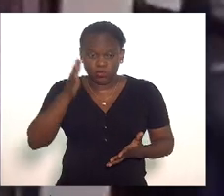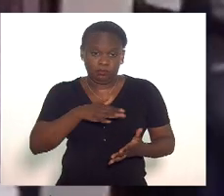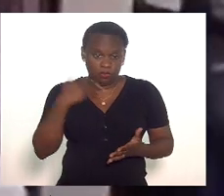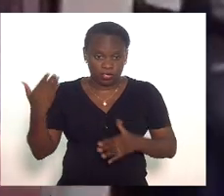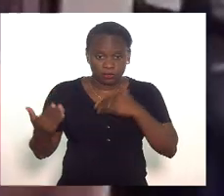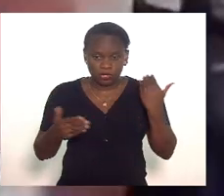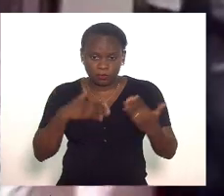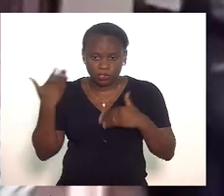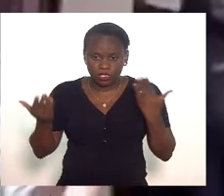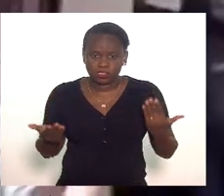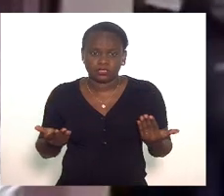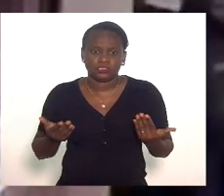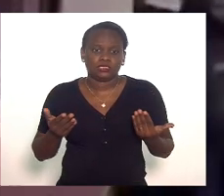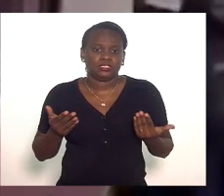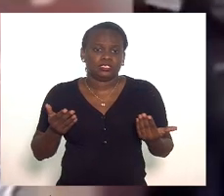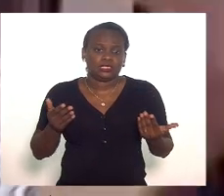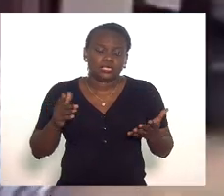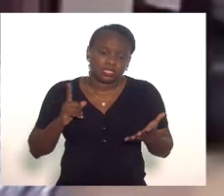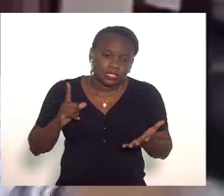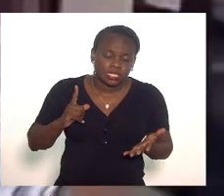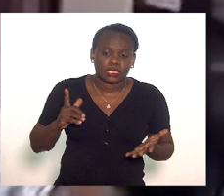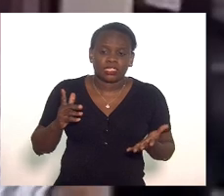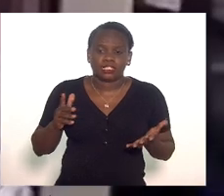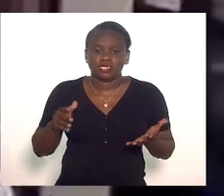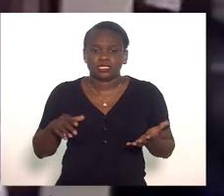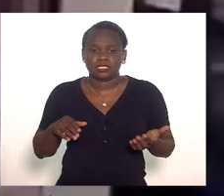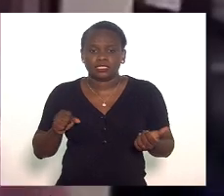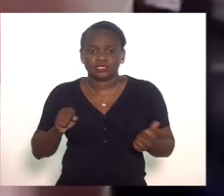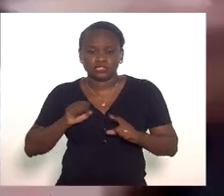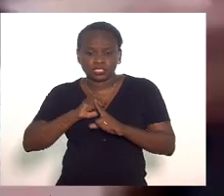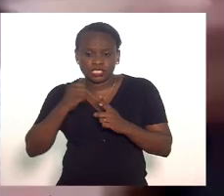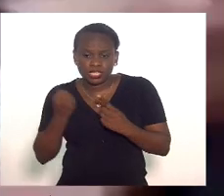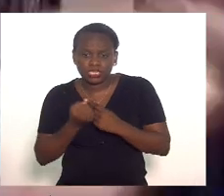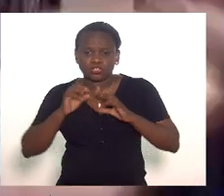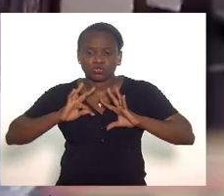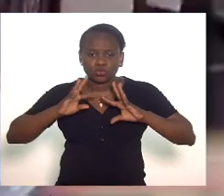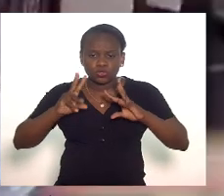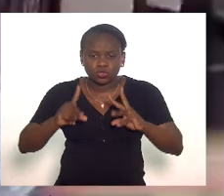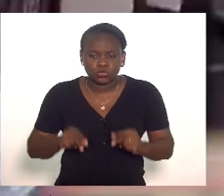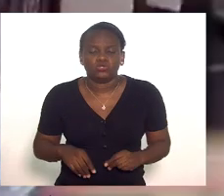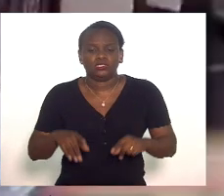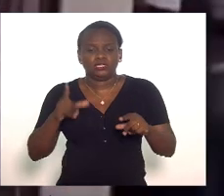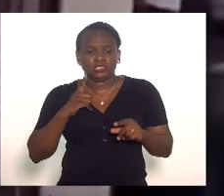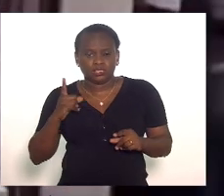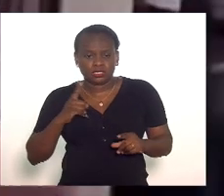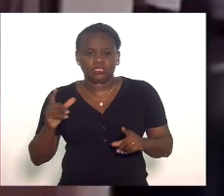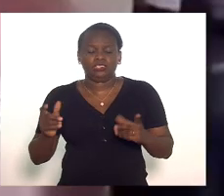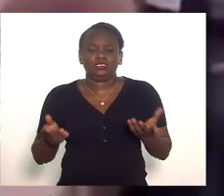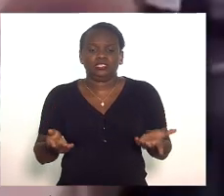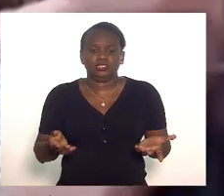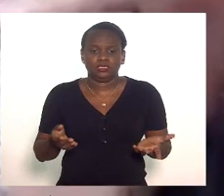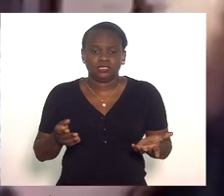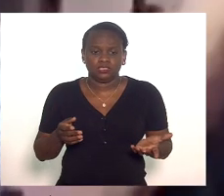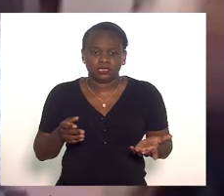por mais que haja a sociedade como um todo por mais que haja